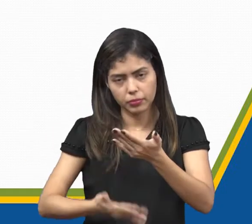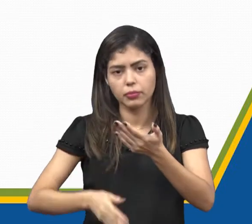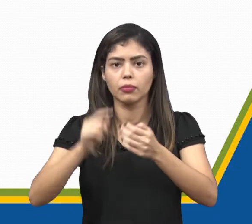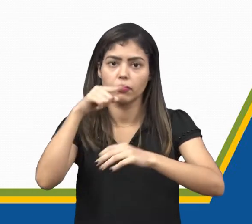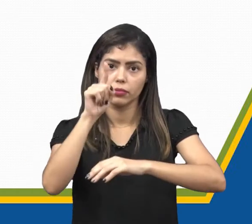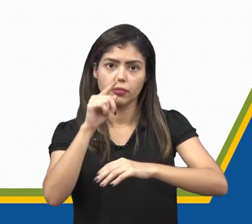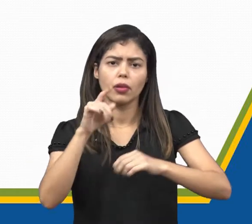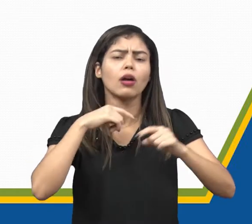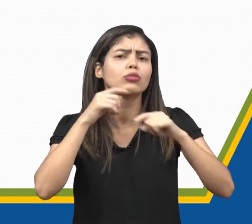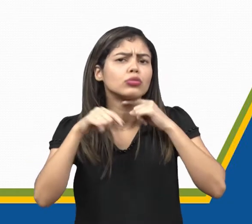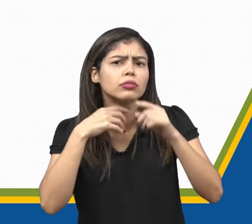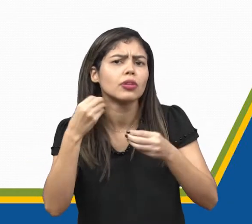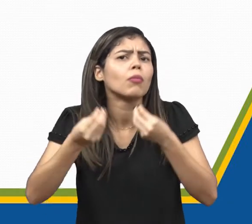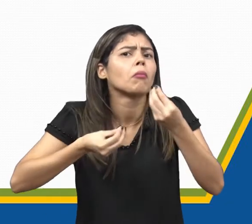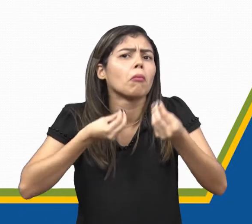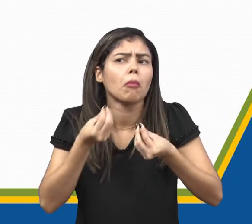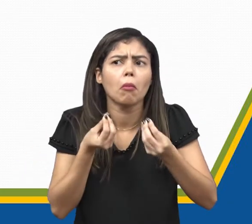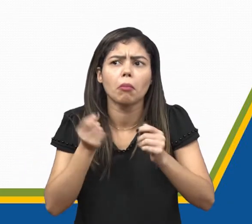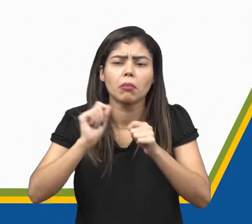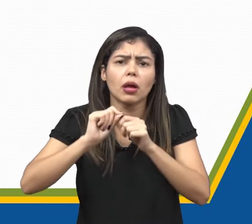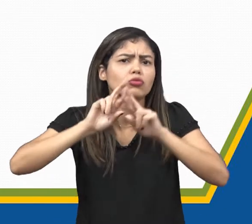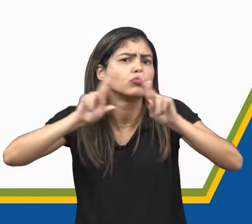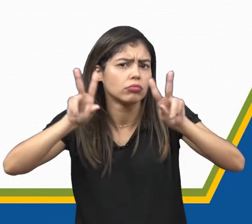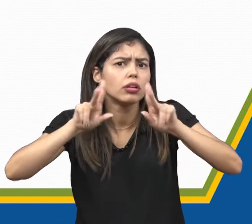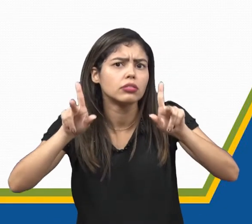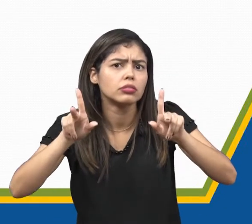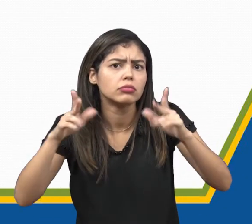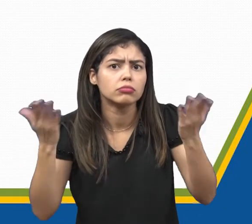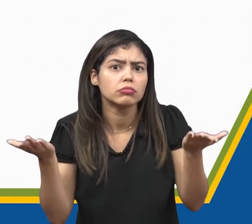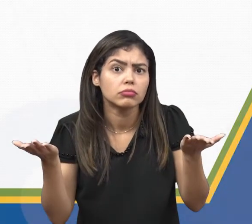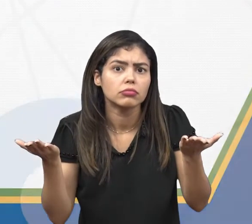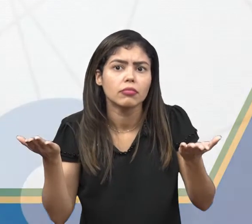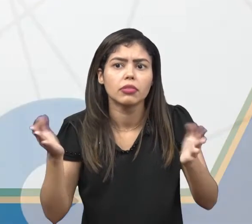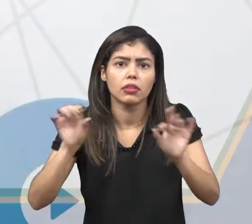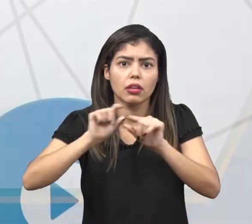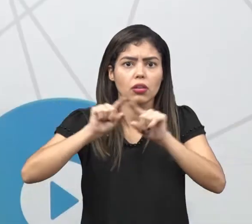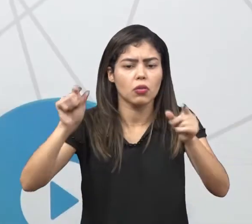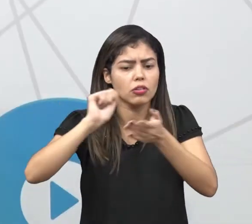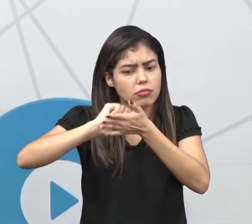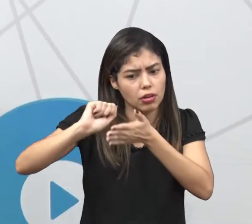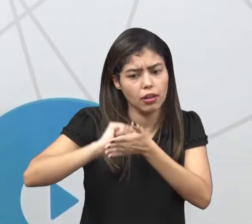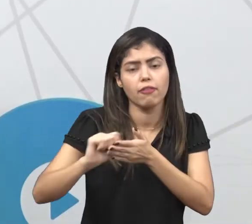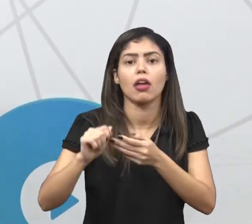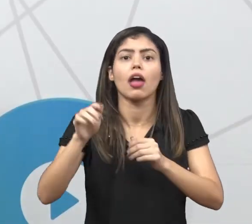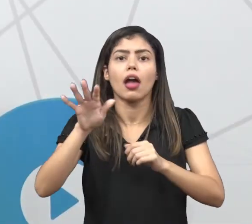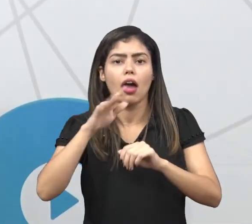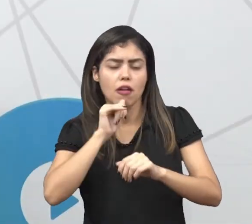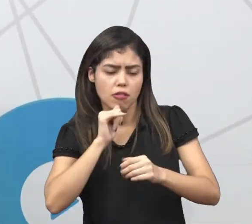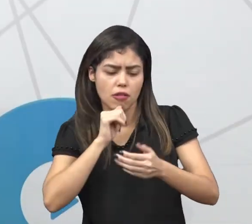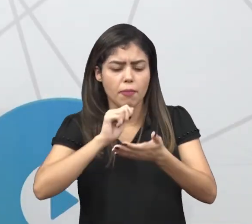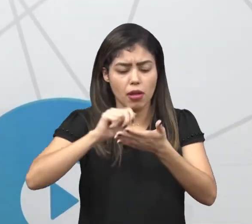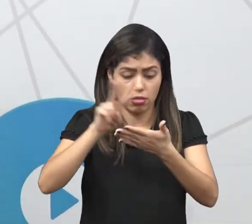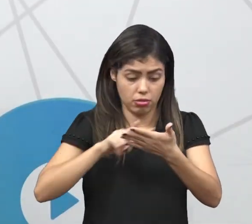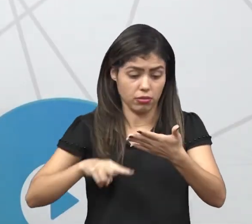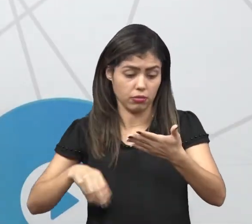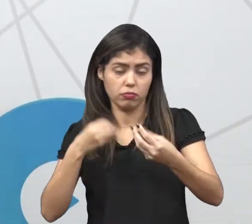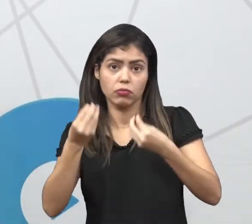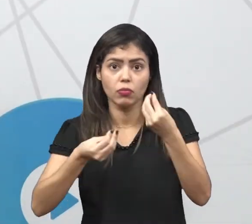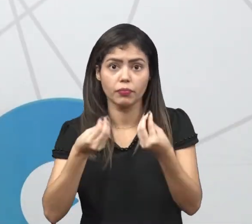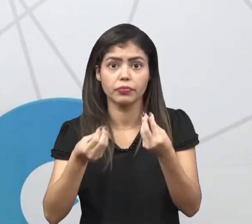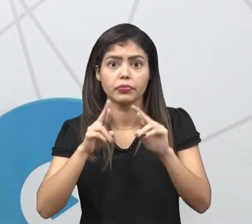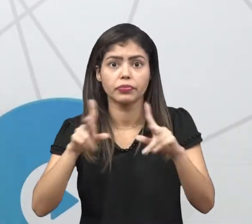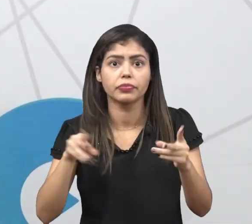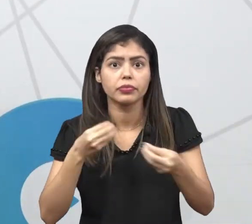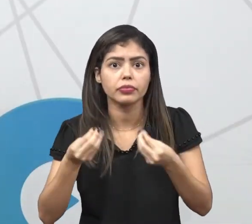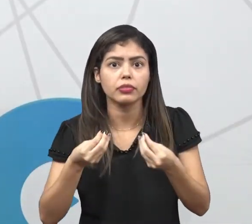E aí fica uma dúvida, como é que a gente faz, então, para diferenciar isso na hora de escrever, na hora de ler? Essas palavras são